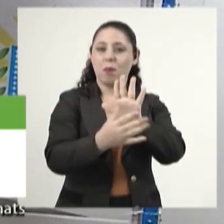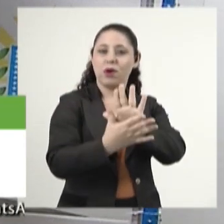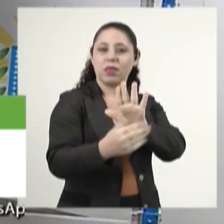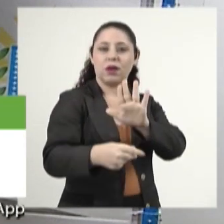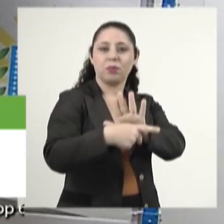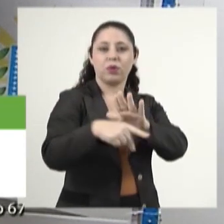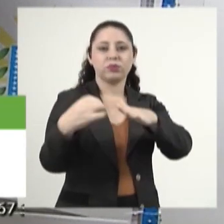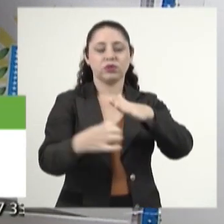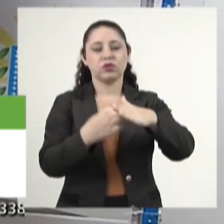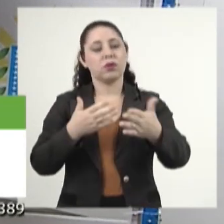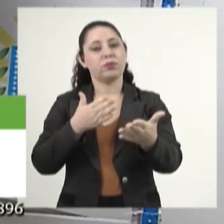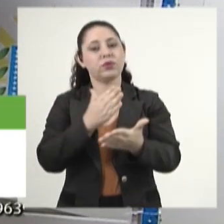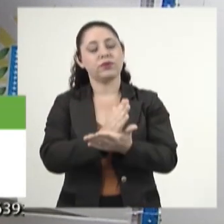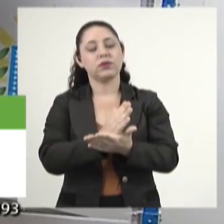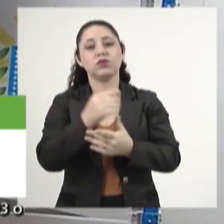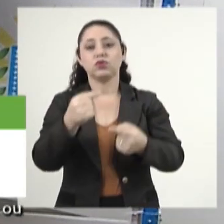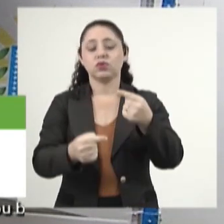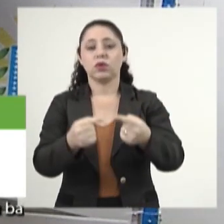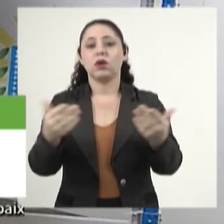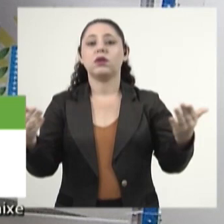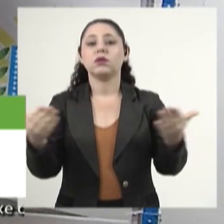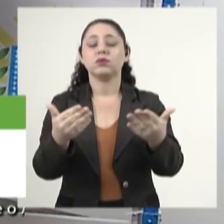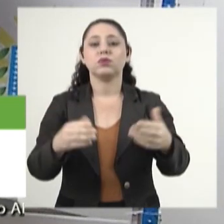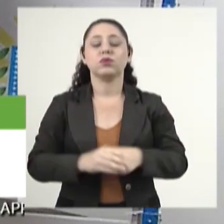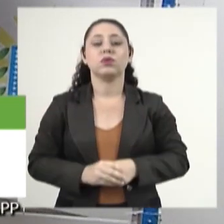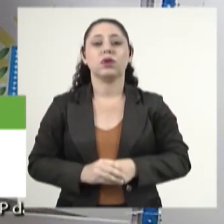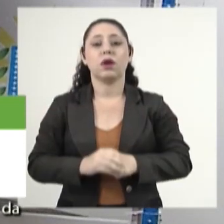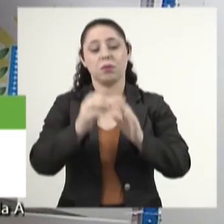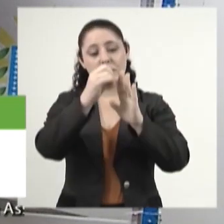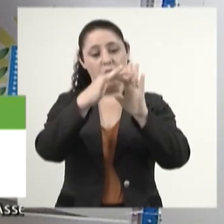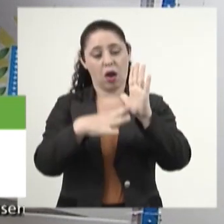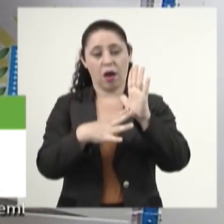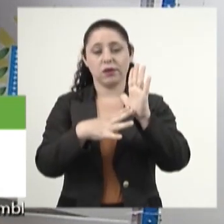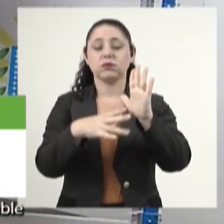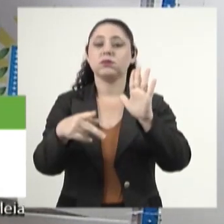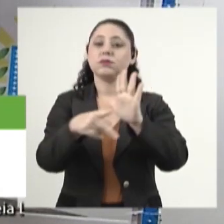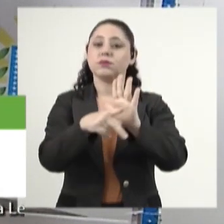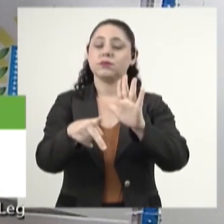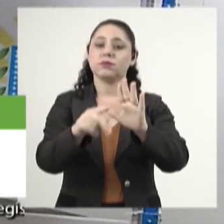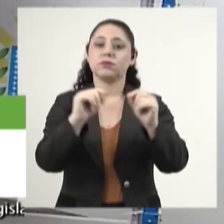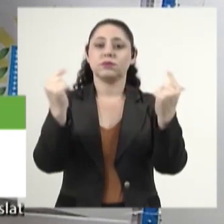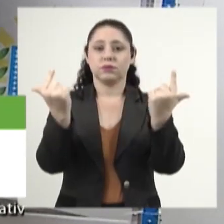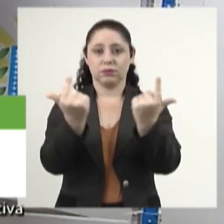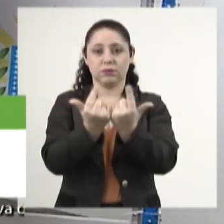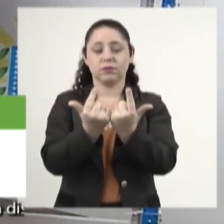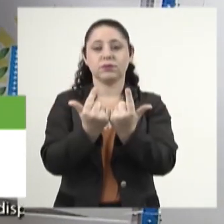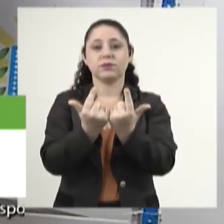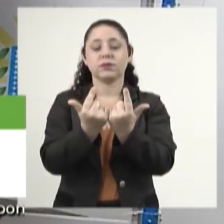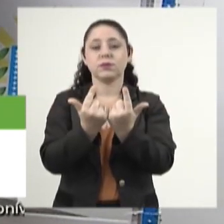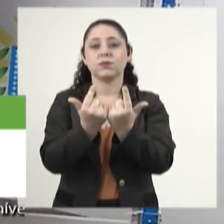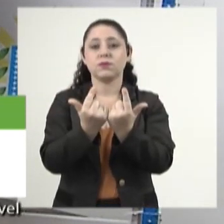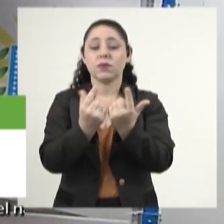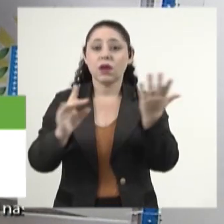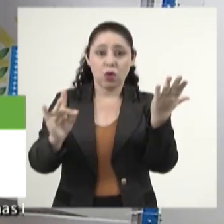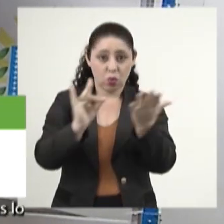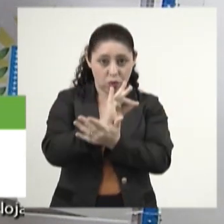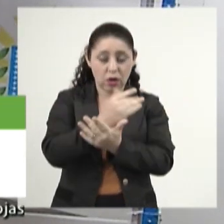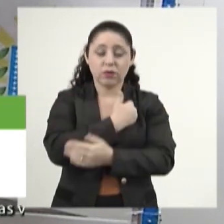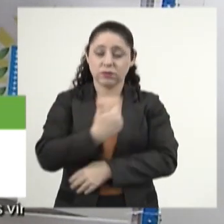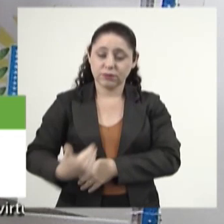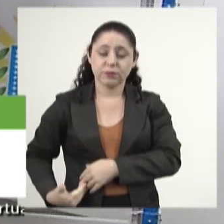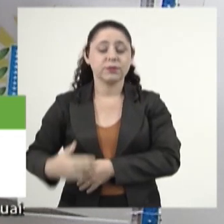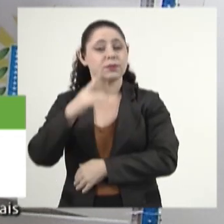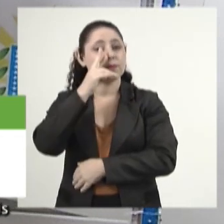foi discutida, votada e aprovada e vai ser publicada no Diário Oficial, no Diário Oficial, aliás, vai a sanção do